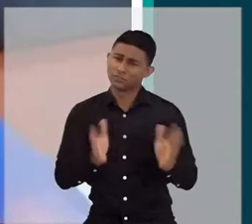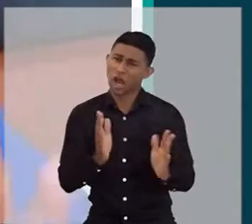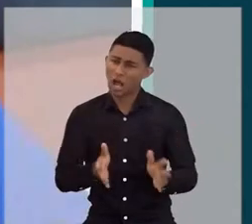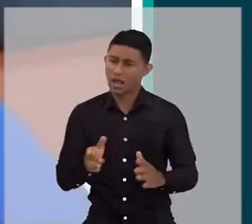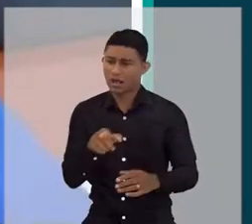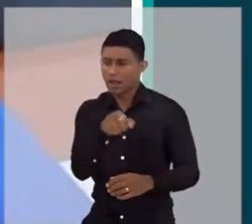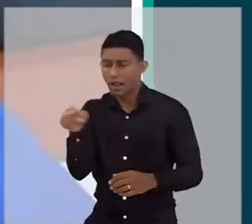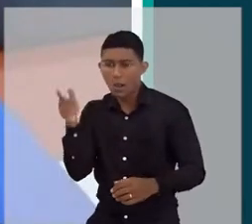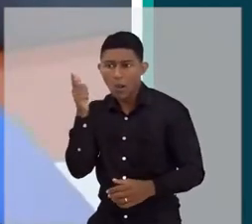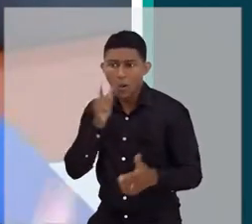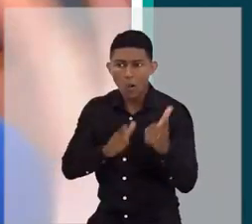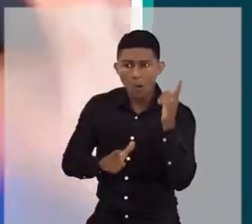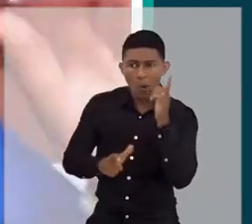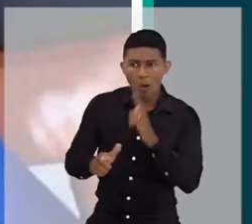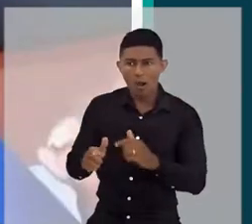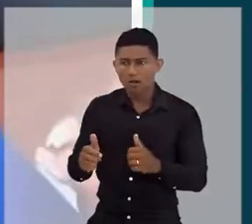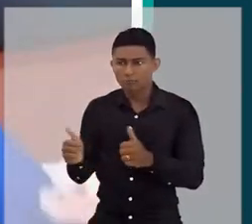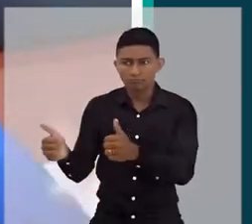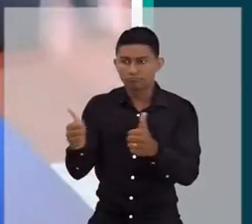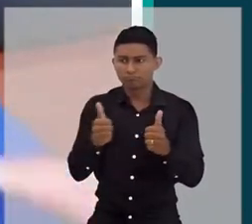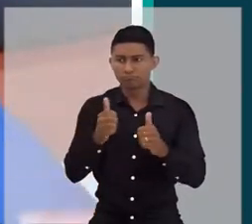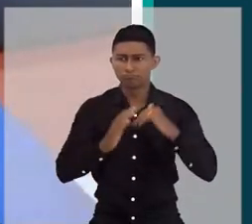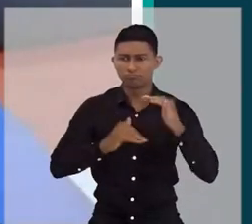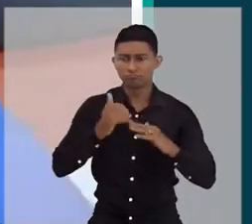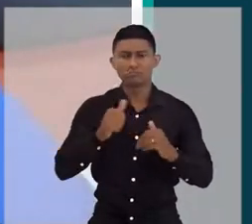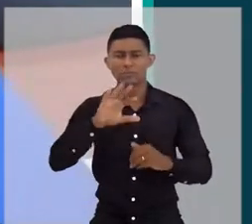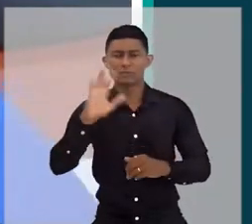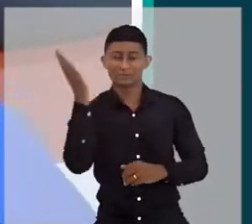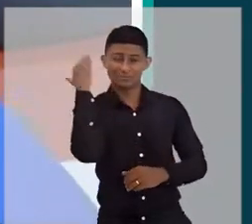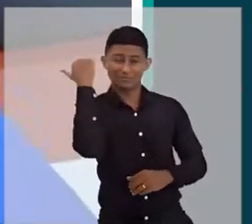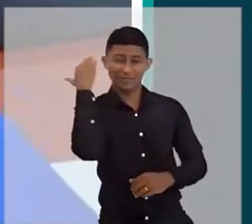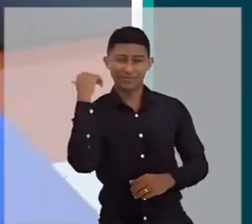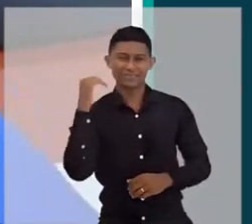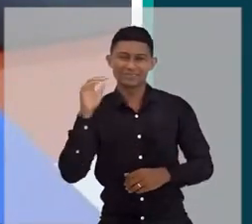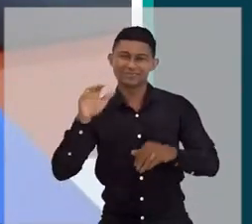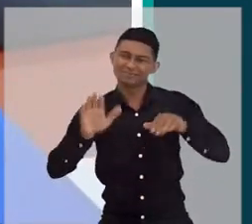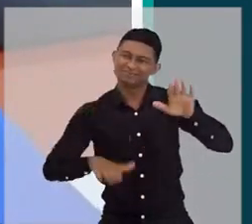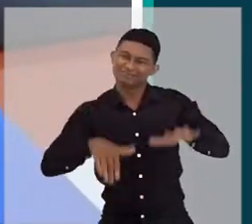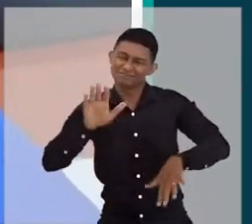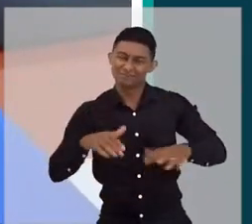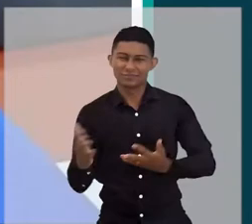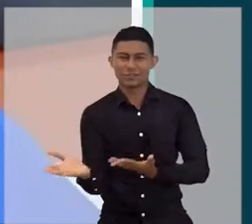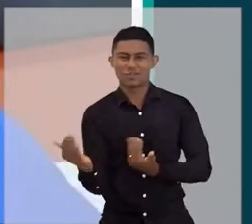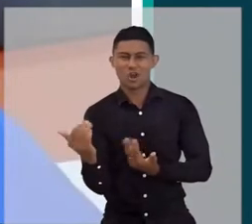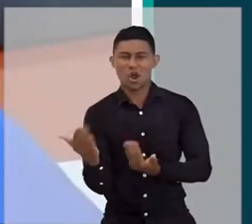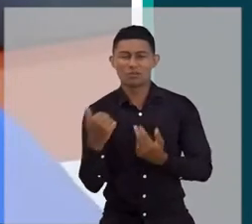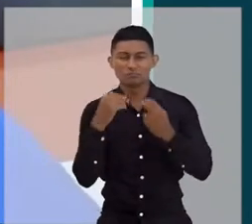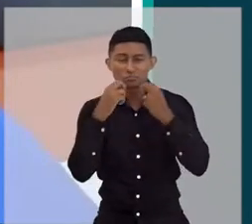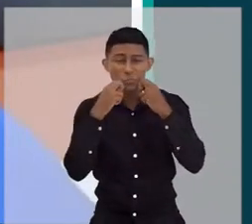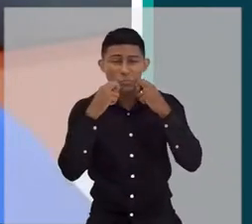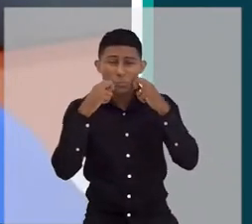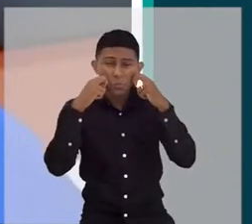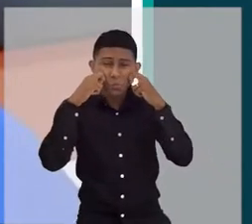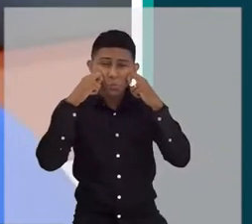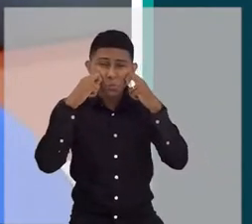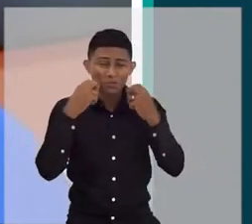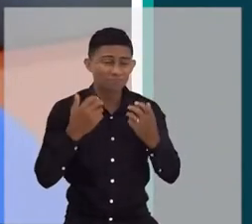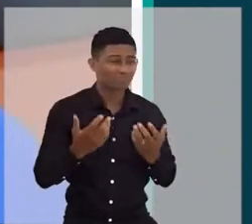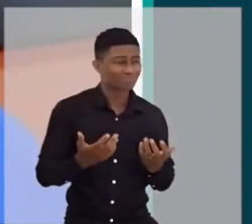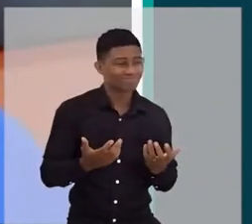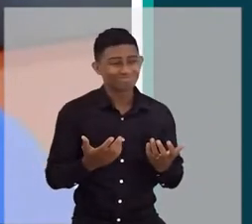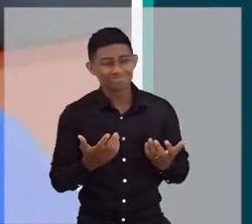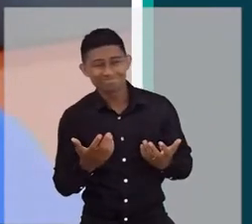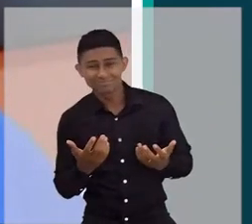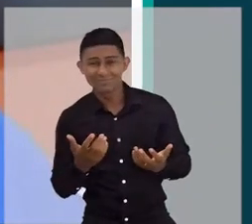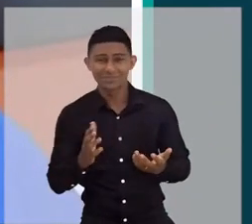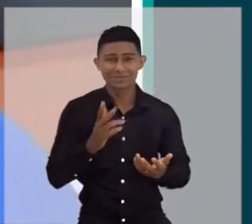profissional. Mas quando começou, era aquele jovem, às vezes tímido, às vezes